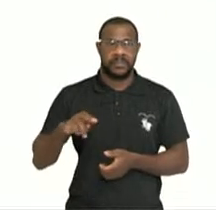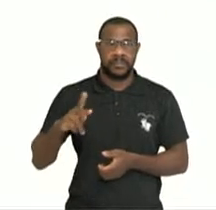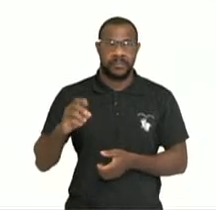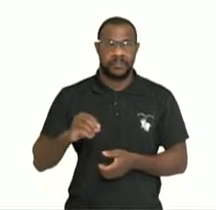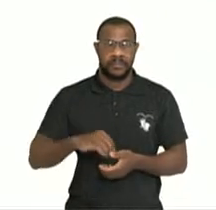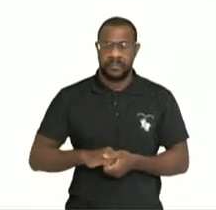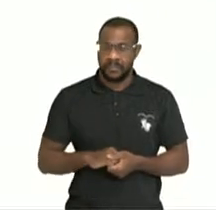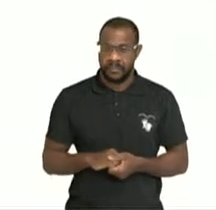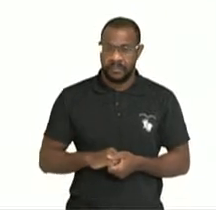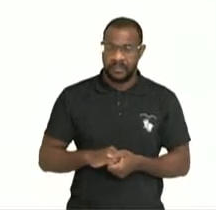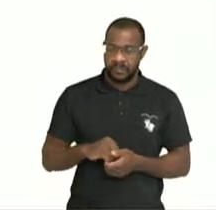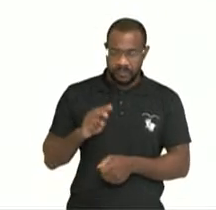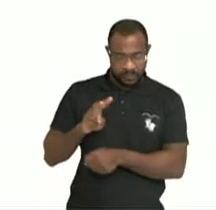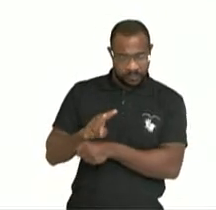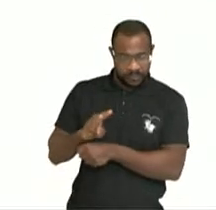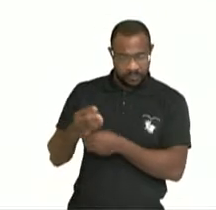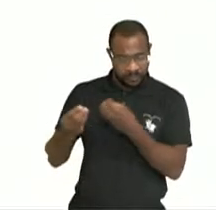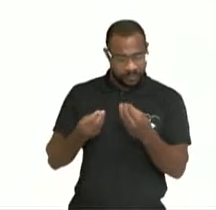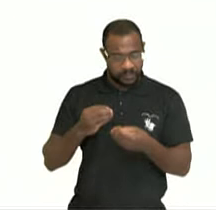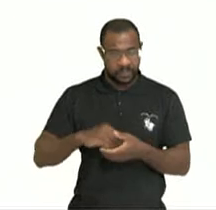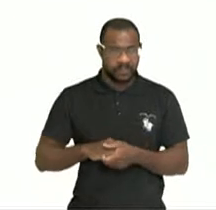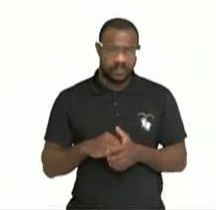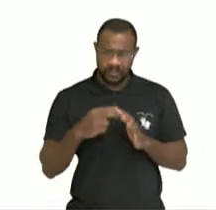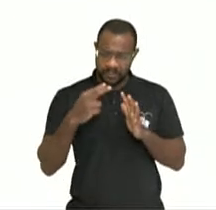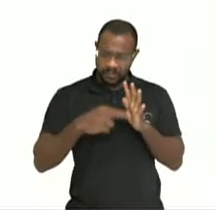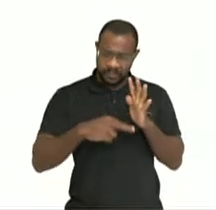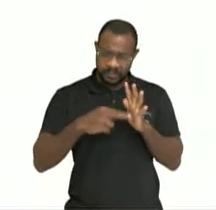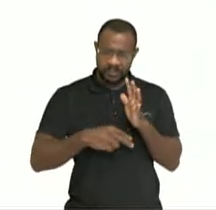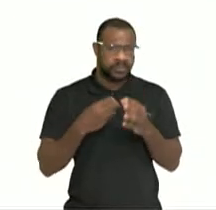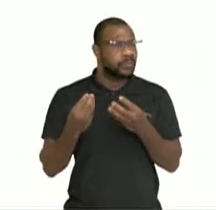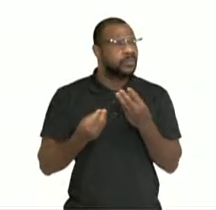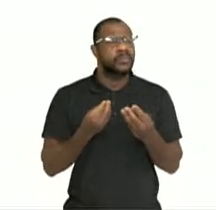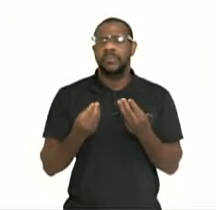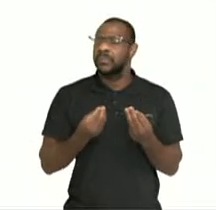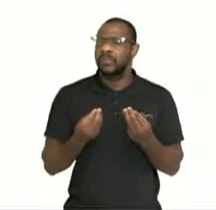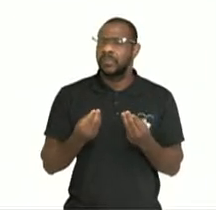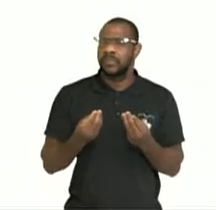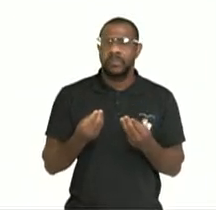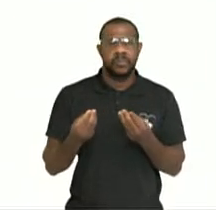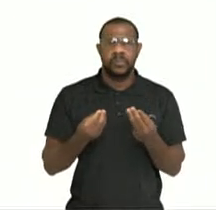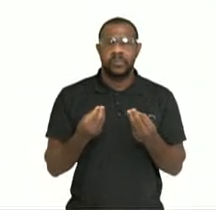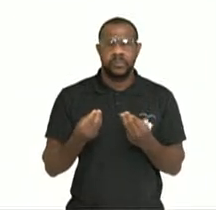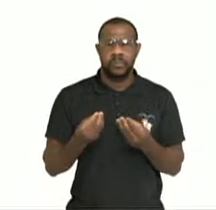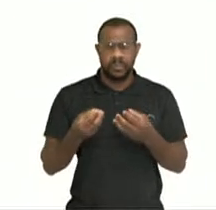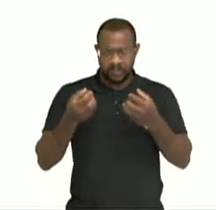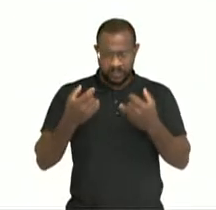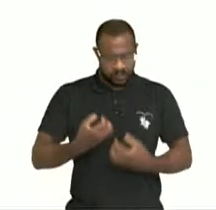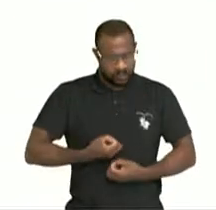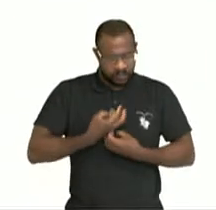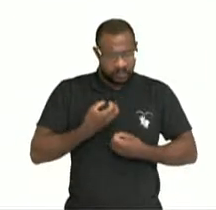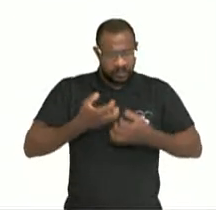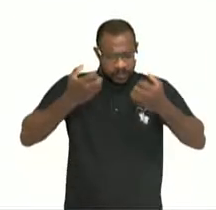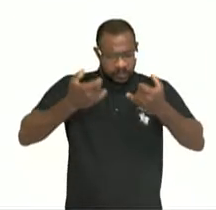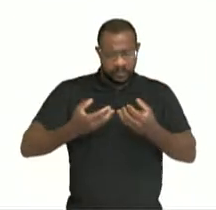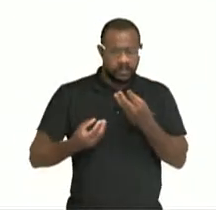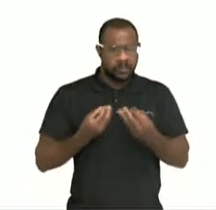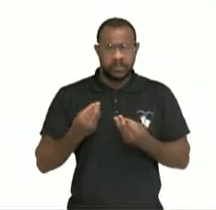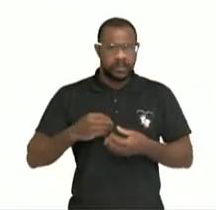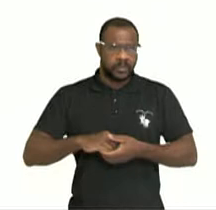Vamos ver aqui na leitura atenta como ele tematiza essa poesia modernista.